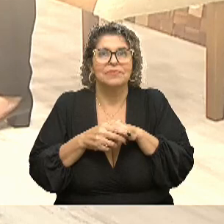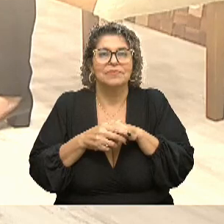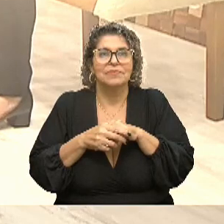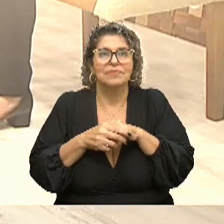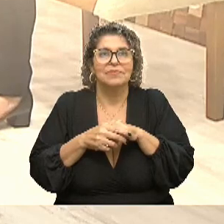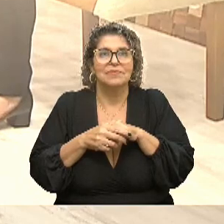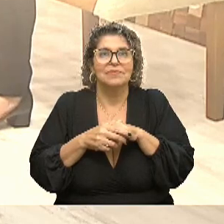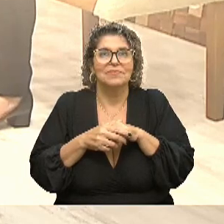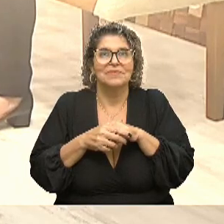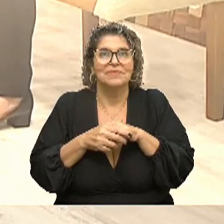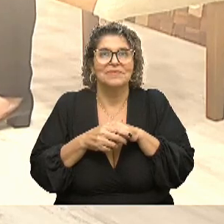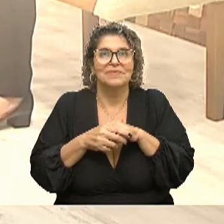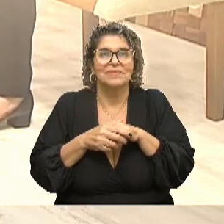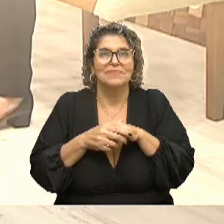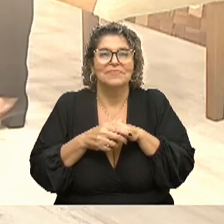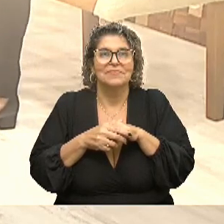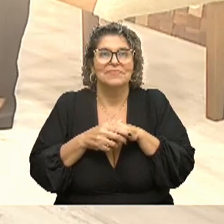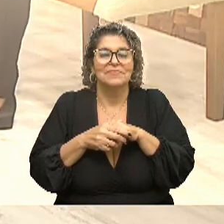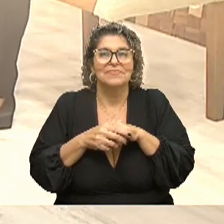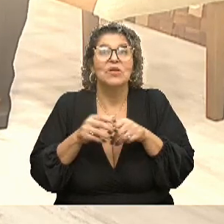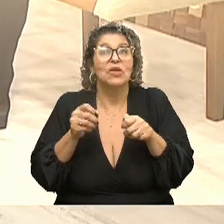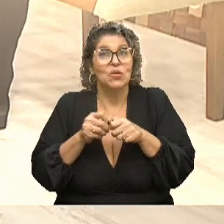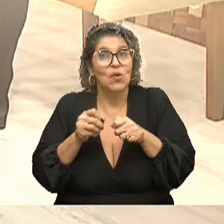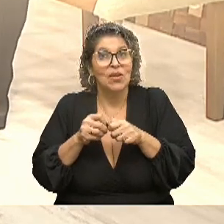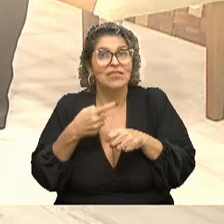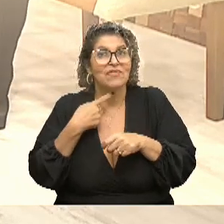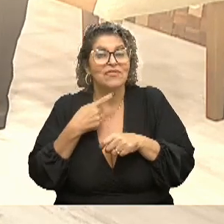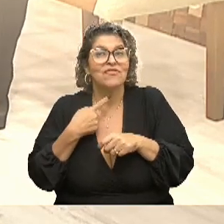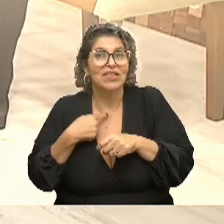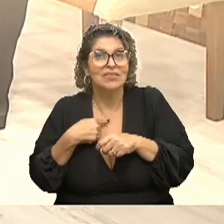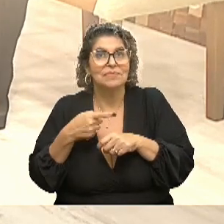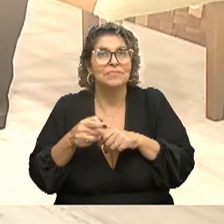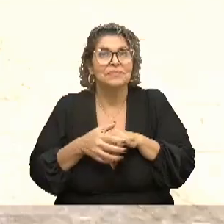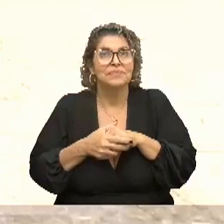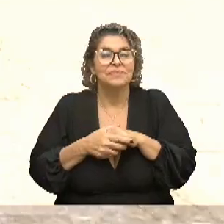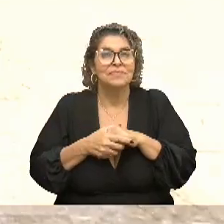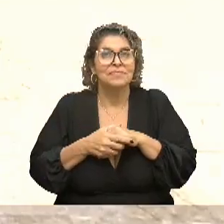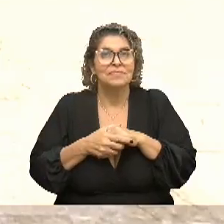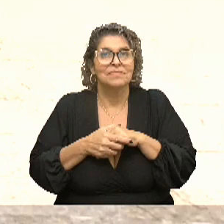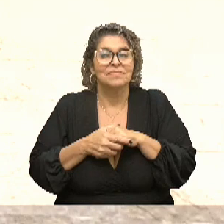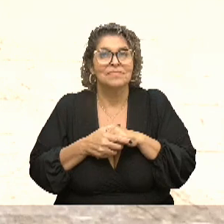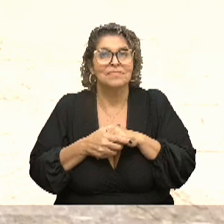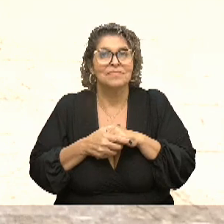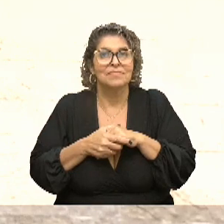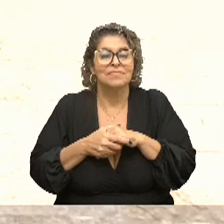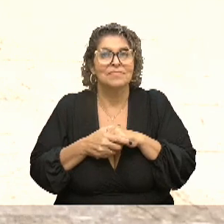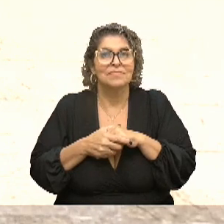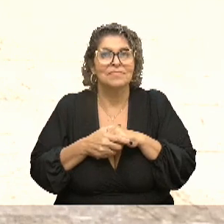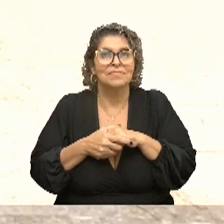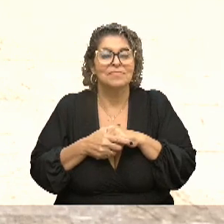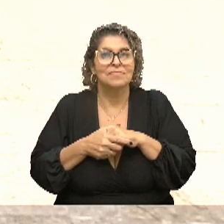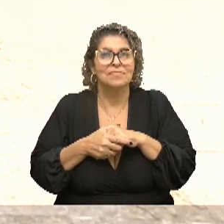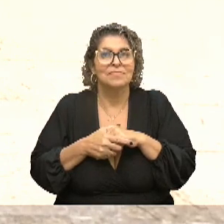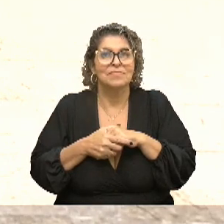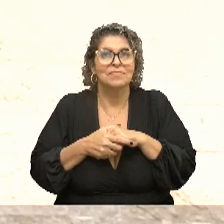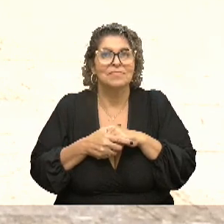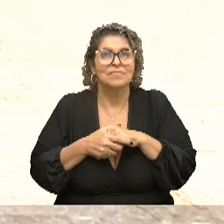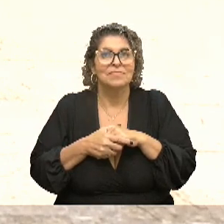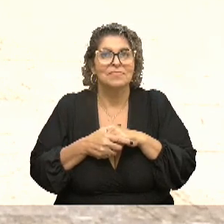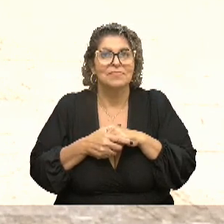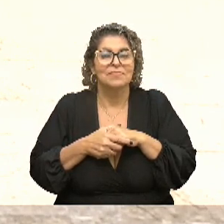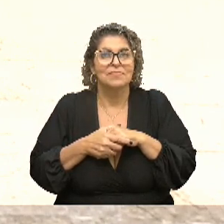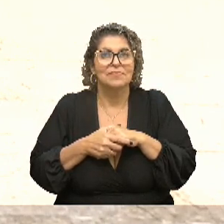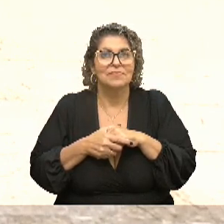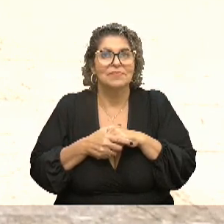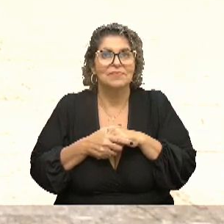Saúde. O que tu mais gostas de fazer? Está com essa? Bom, eu gosto de fazer